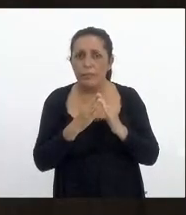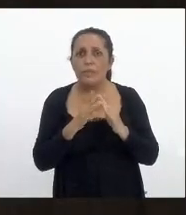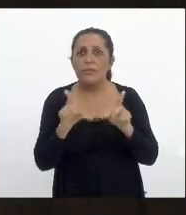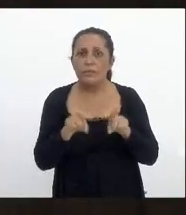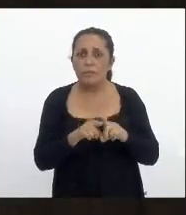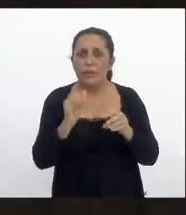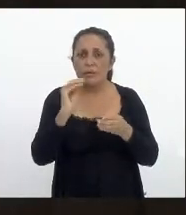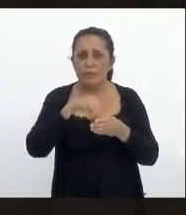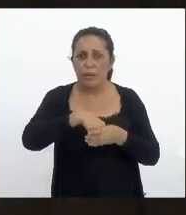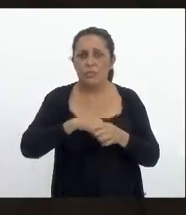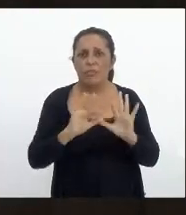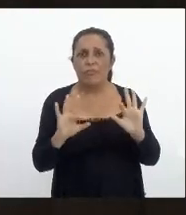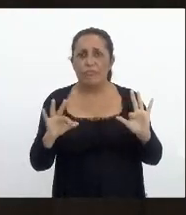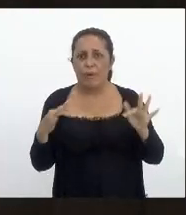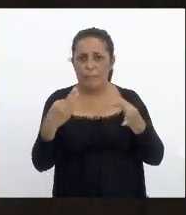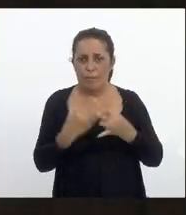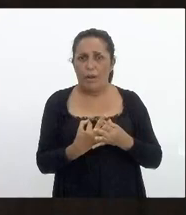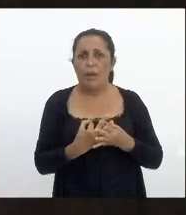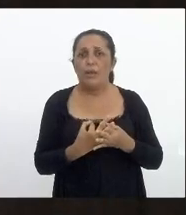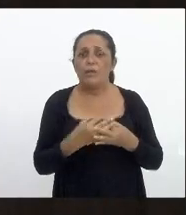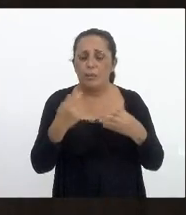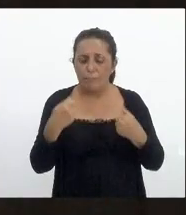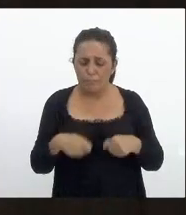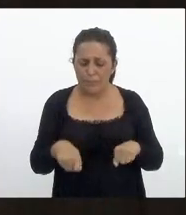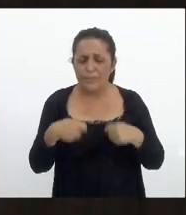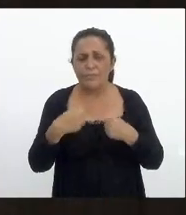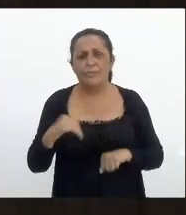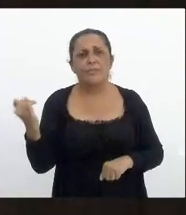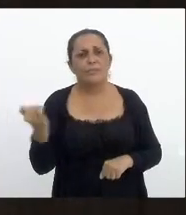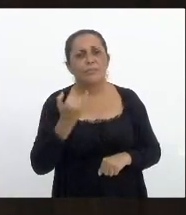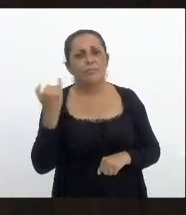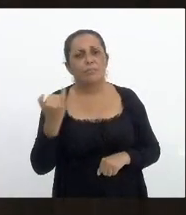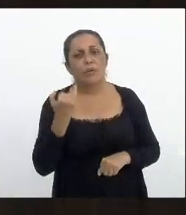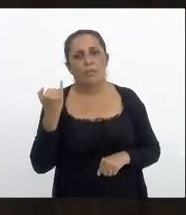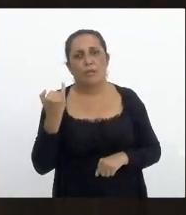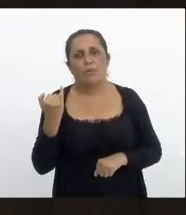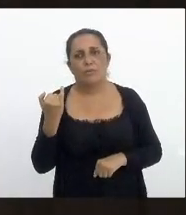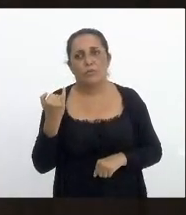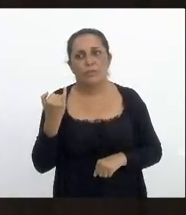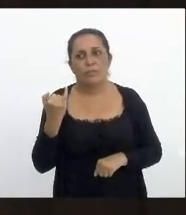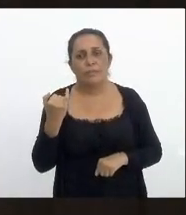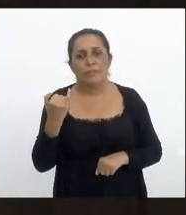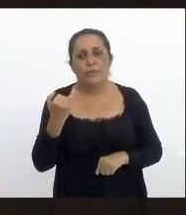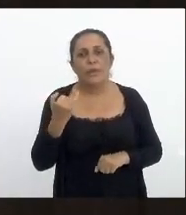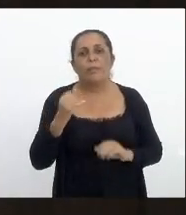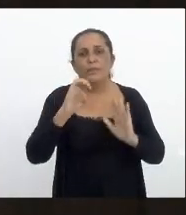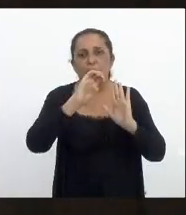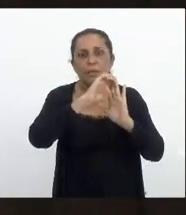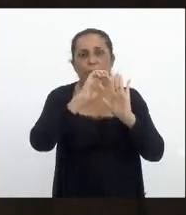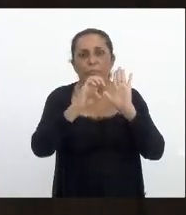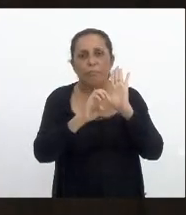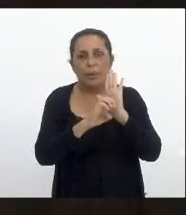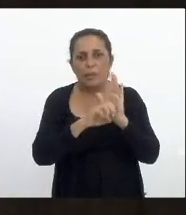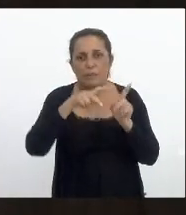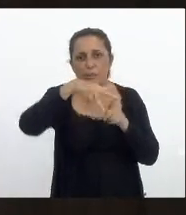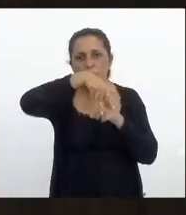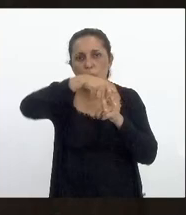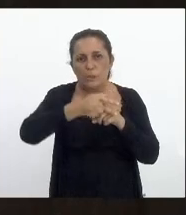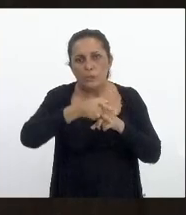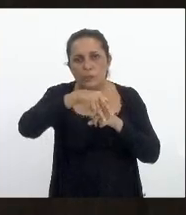familiar então nesse sentido é super importante acho que inclusive alguma emenda deve ajustar